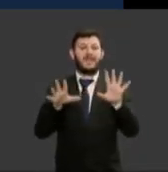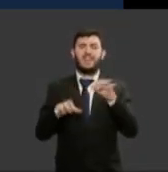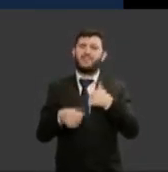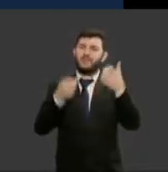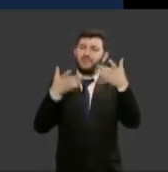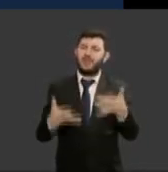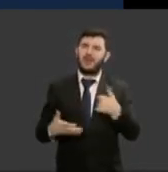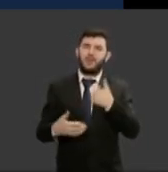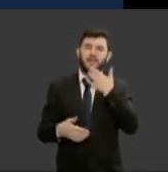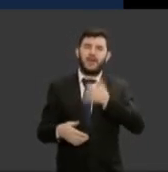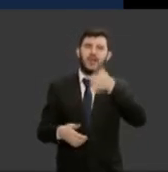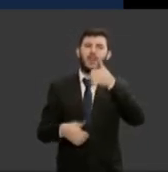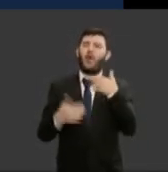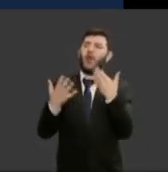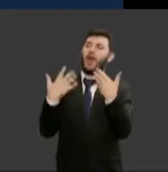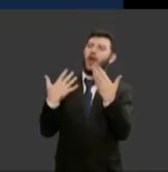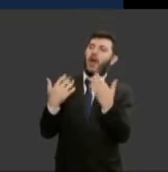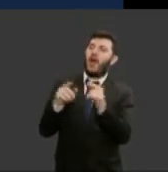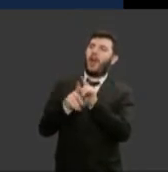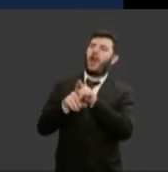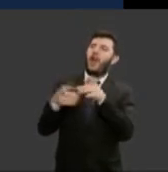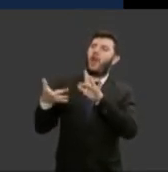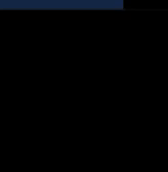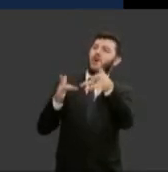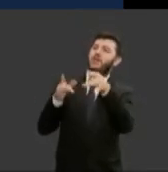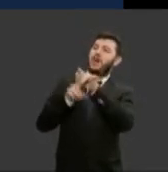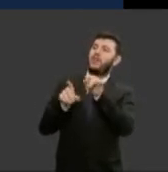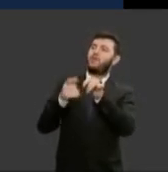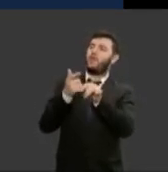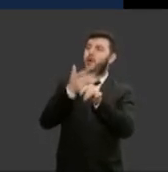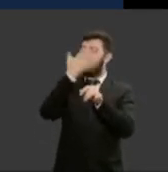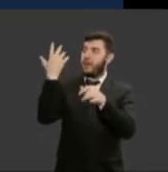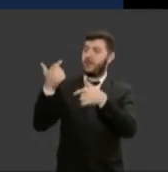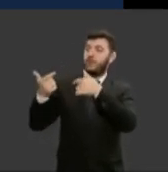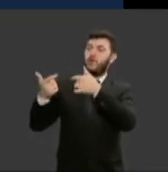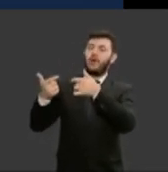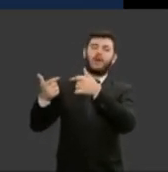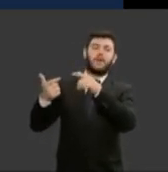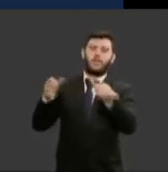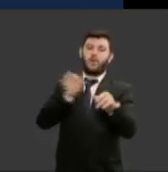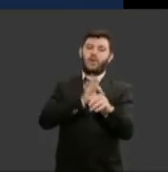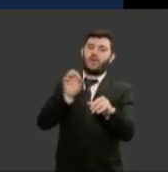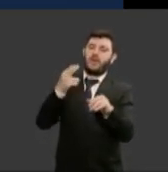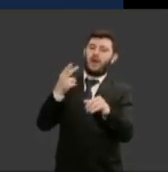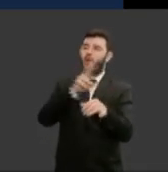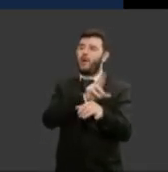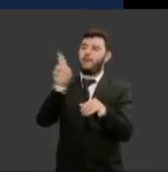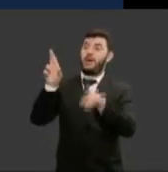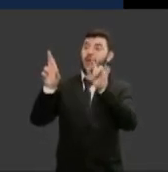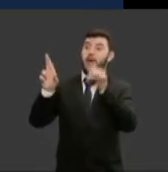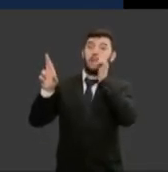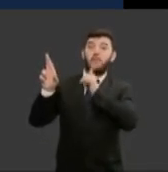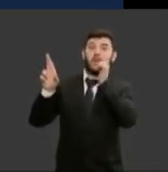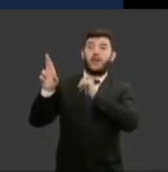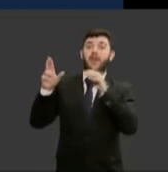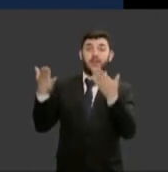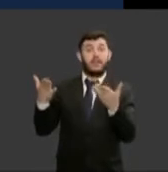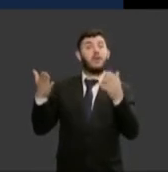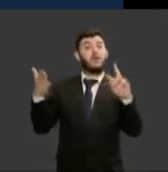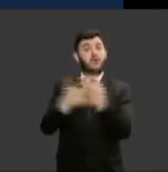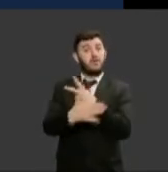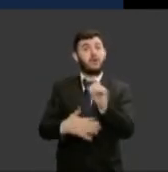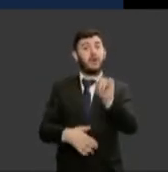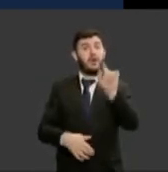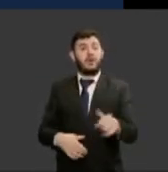é interessante que o estado tenha essa capacidade essa estrutura e se apresente como alguém que acolha aquele